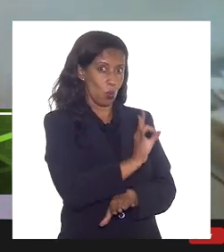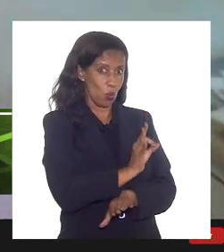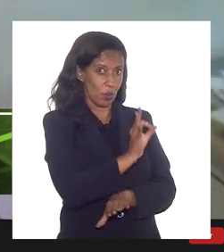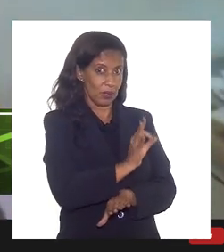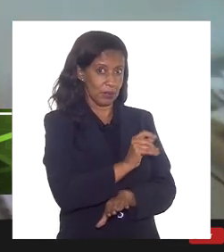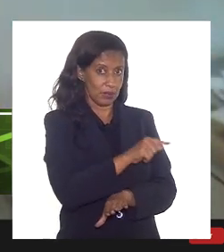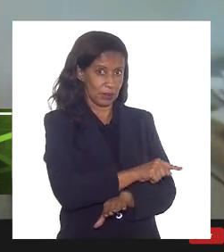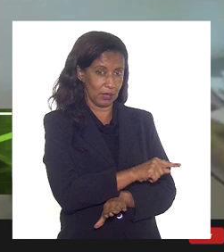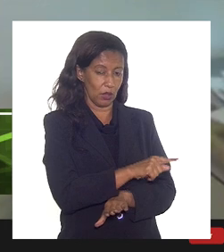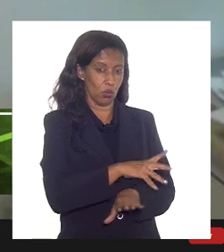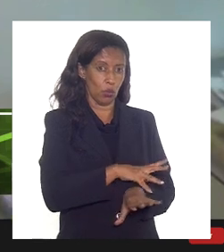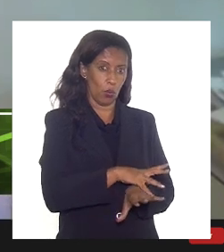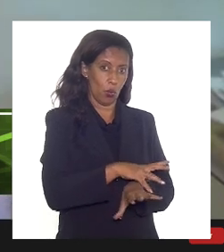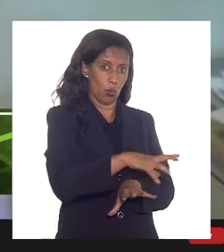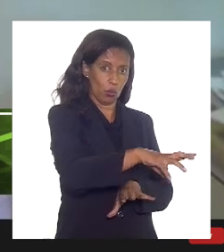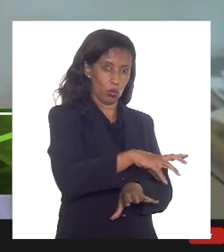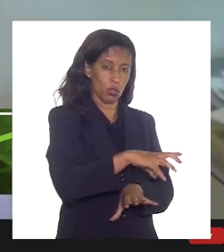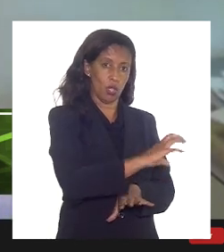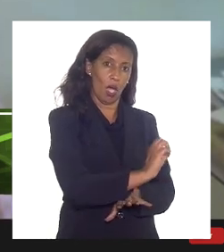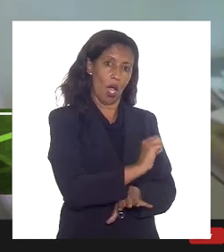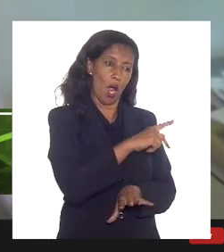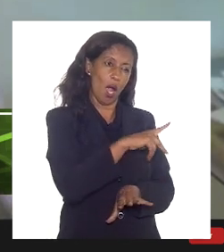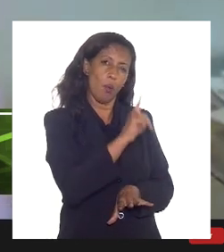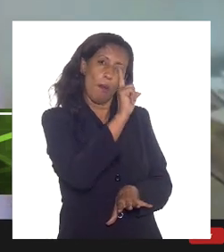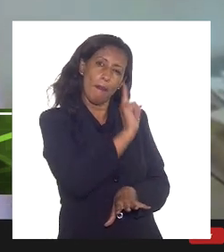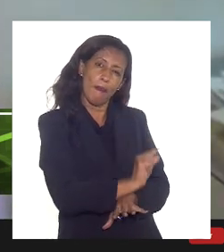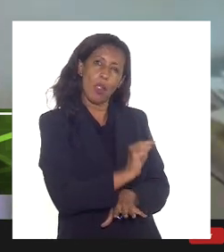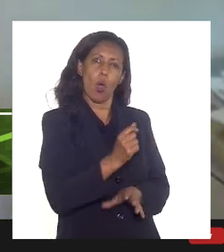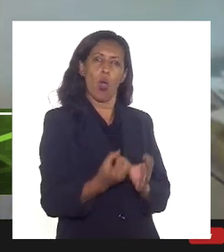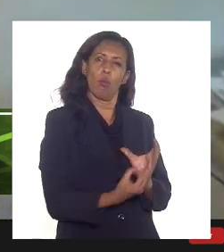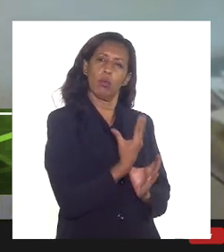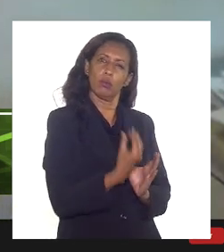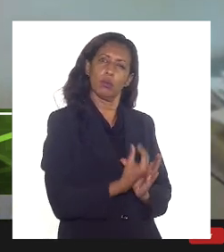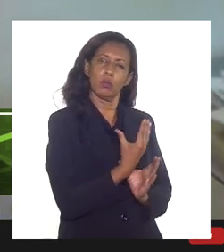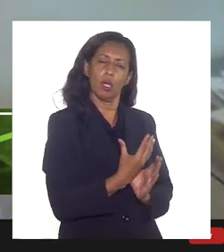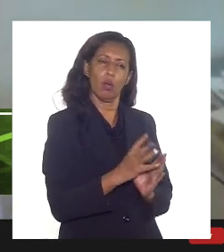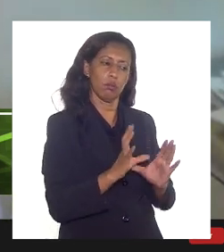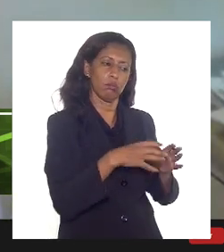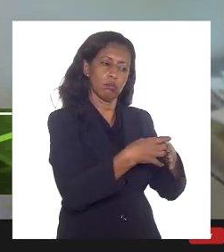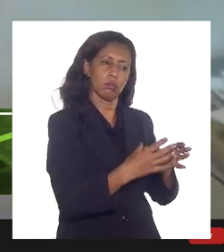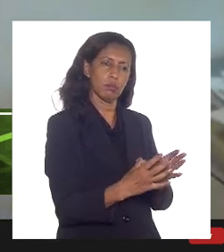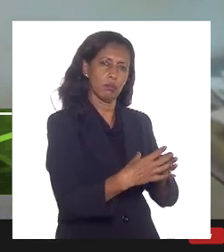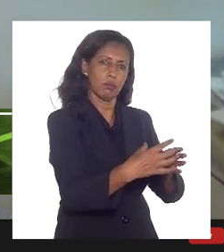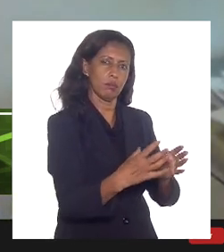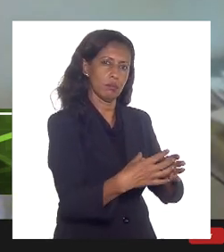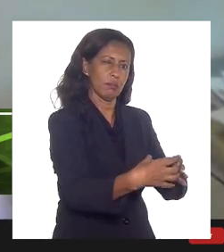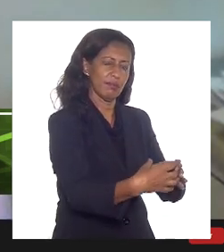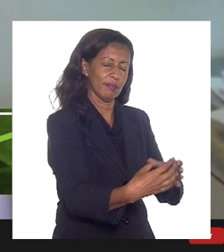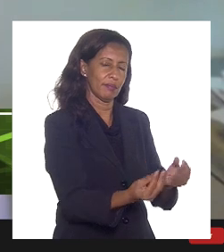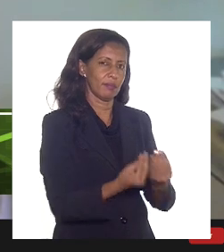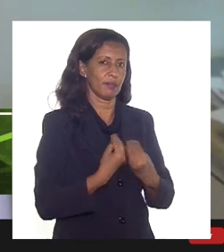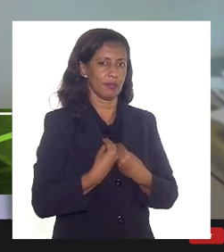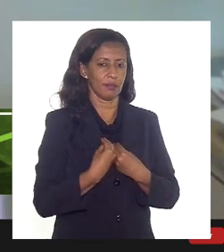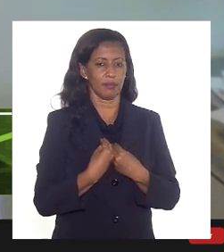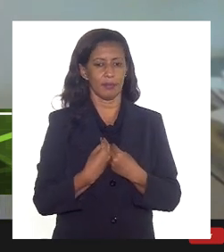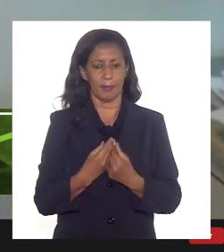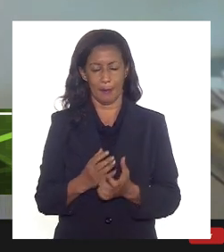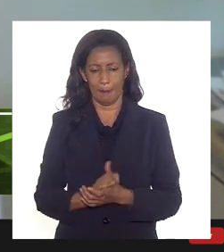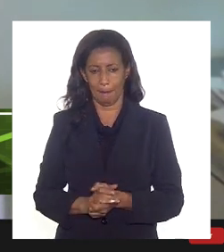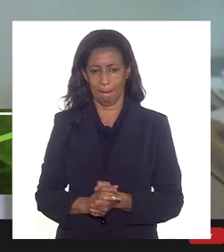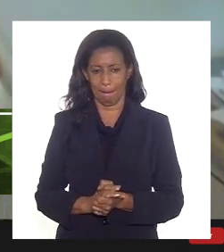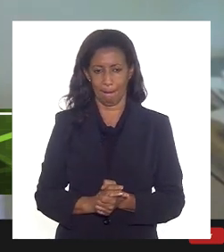os campos de menor produção me levam que,